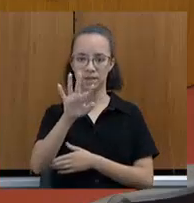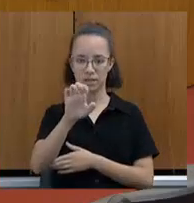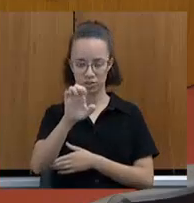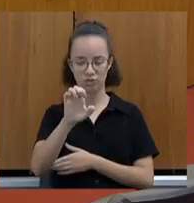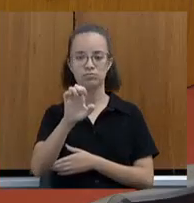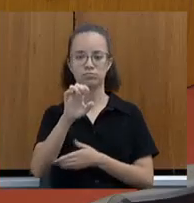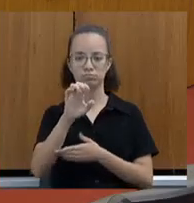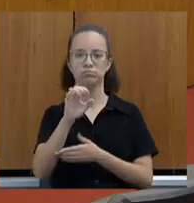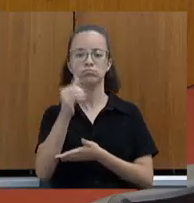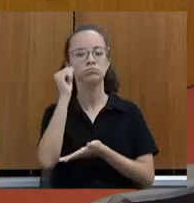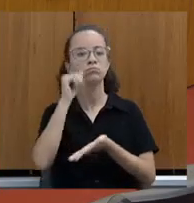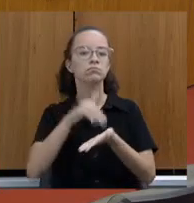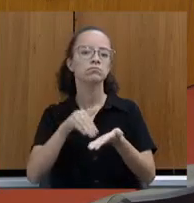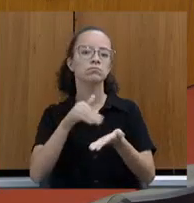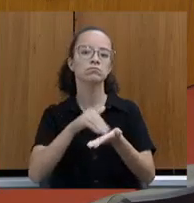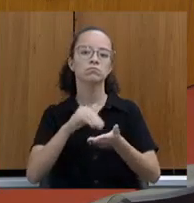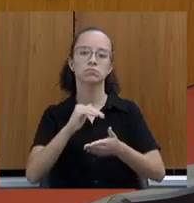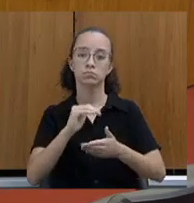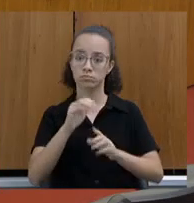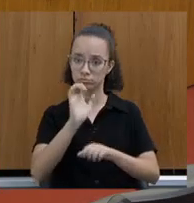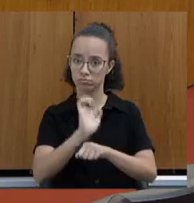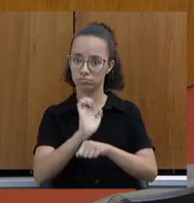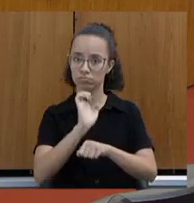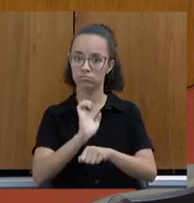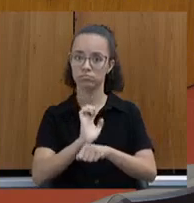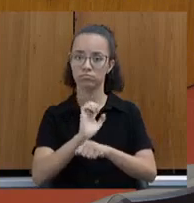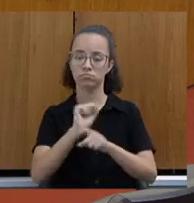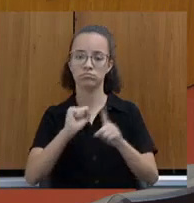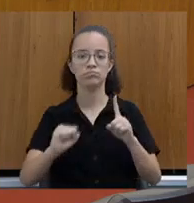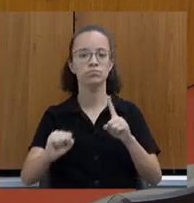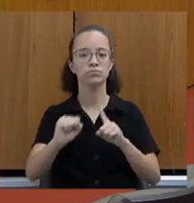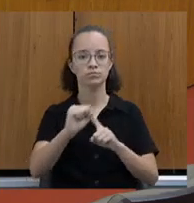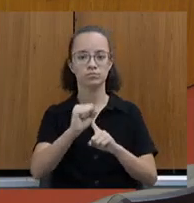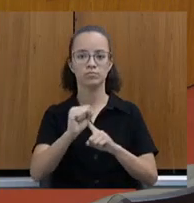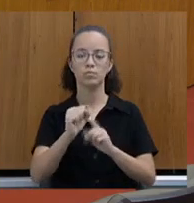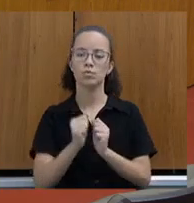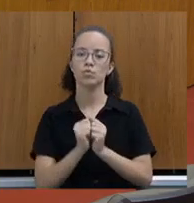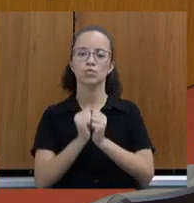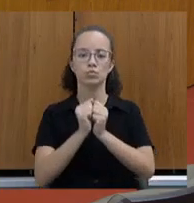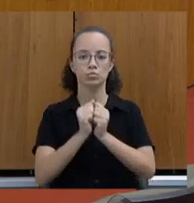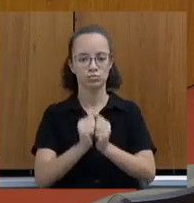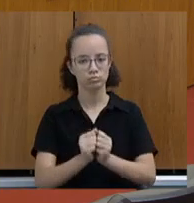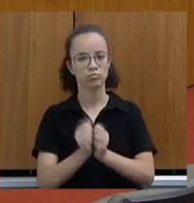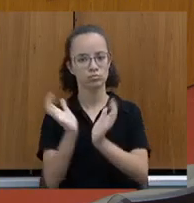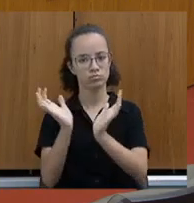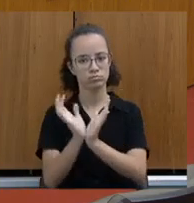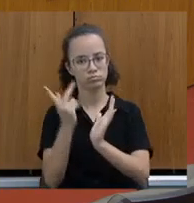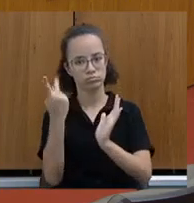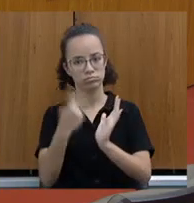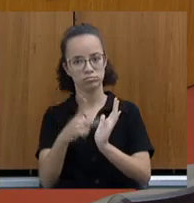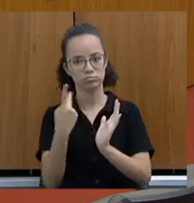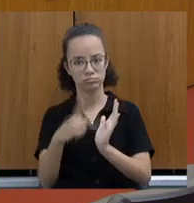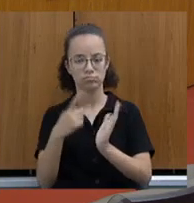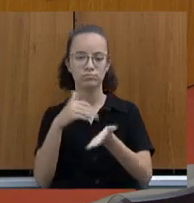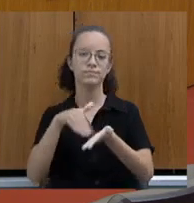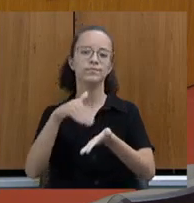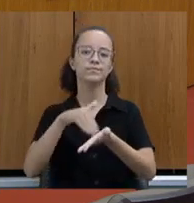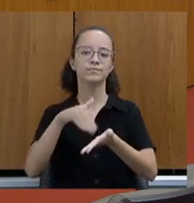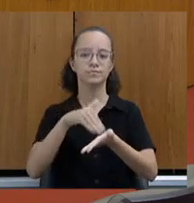secretária de Estado de Desenvolvimento Social, acompanhada por sua equipe de secretaria,